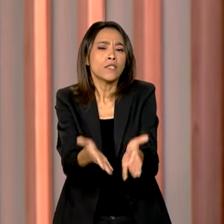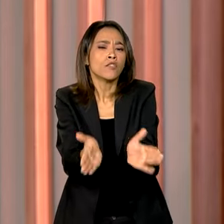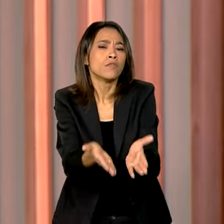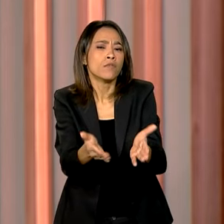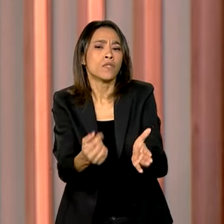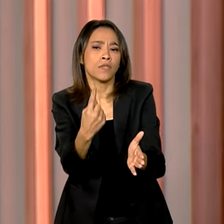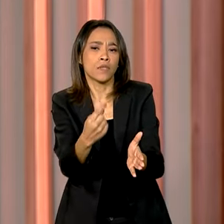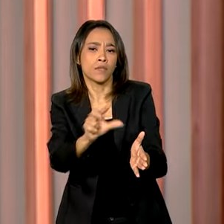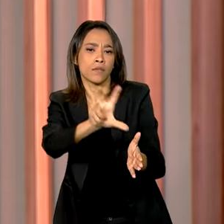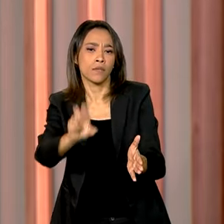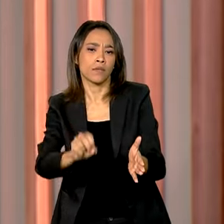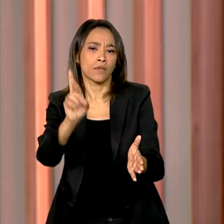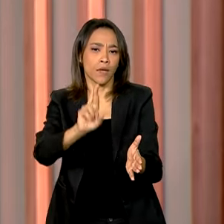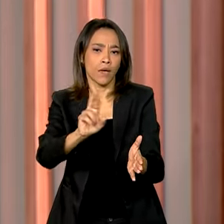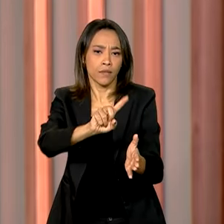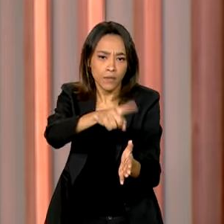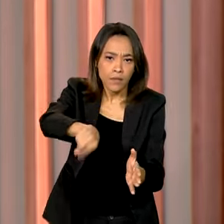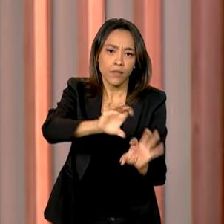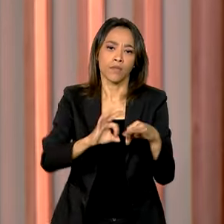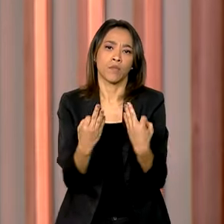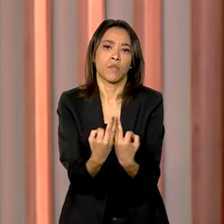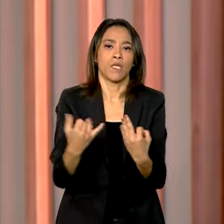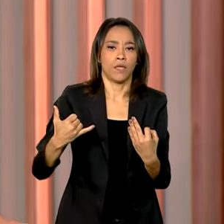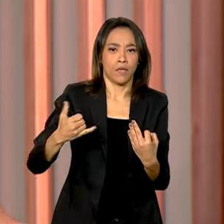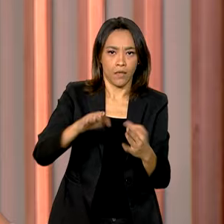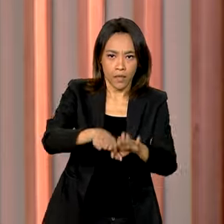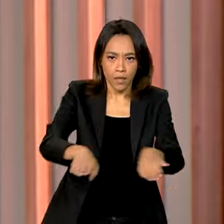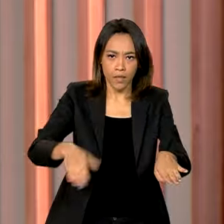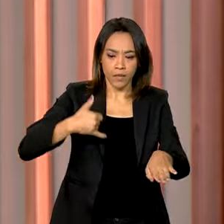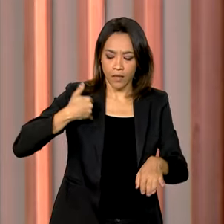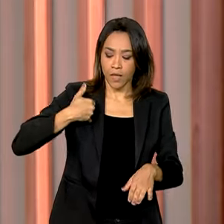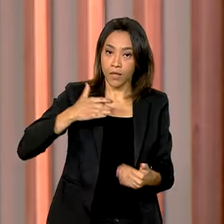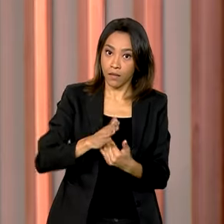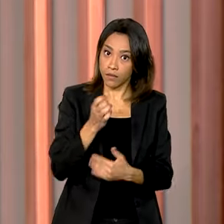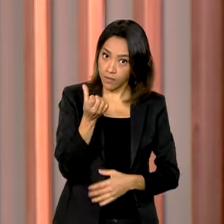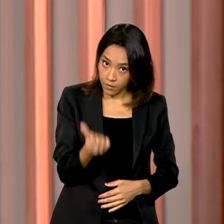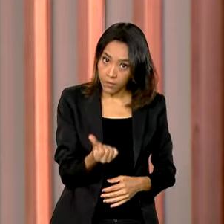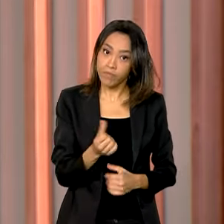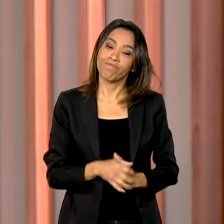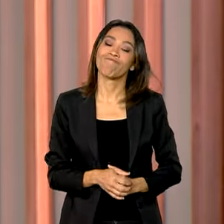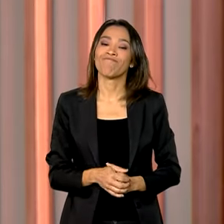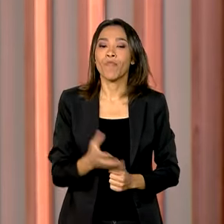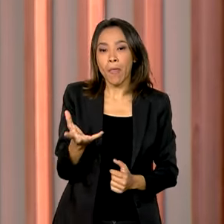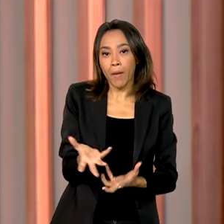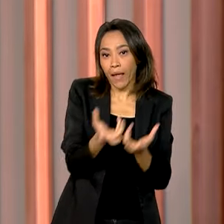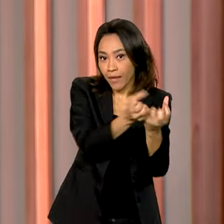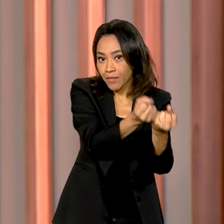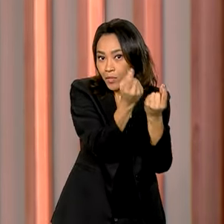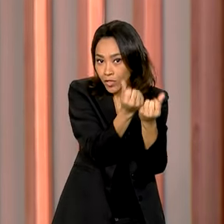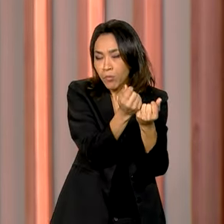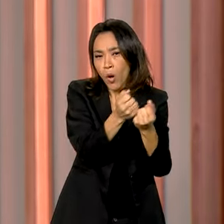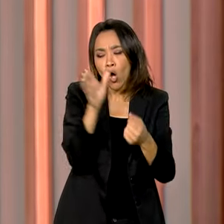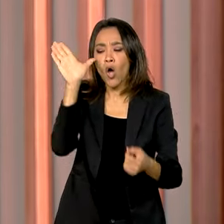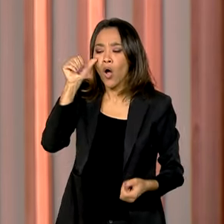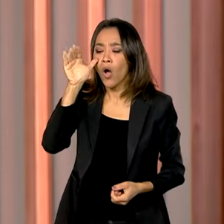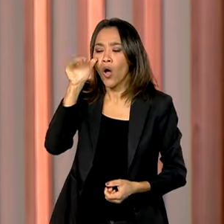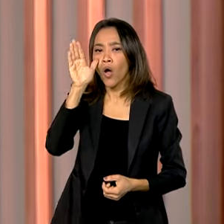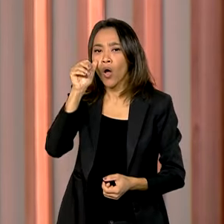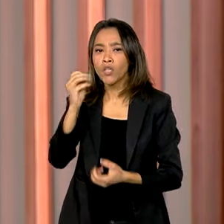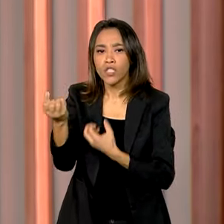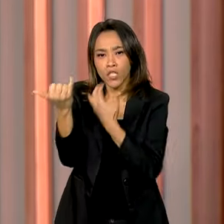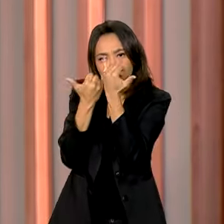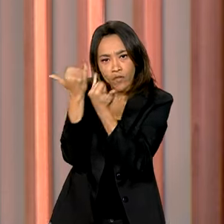150 reais a famílias com crianças de até 6 anos. O beneficiário poderá consultar as informações